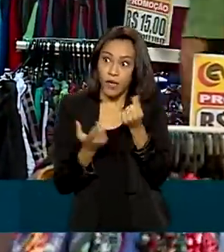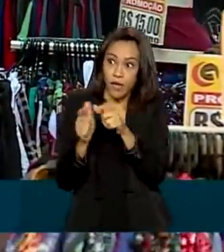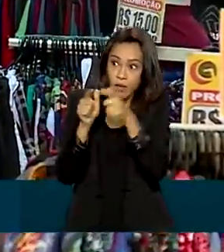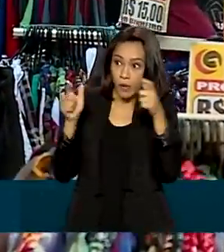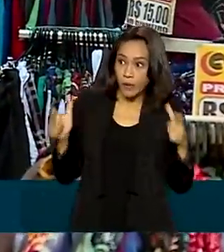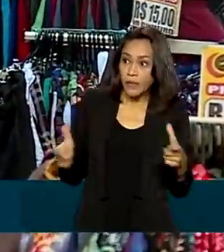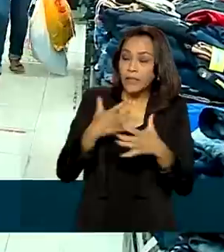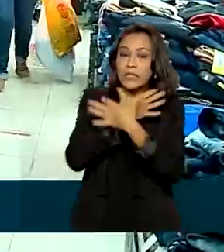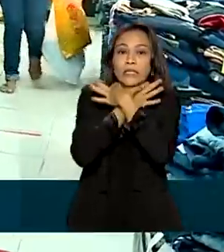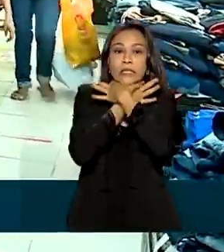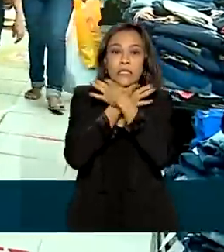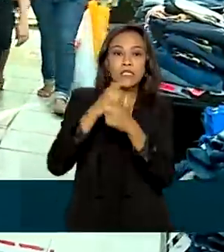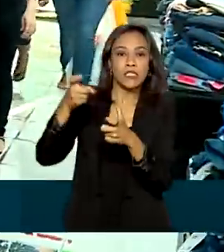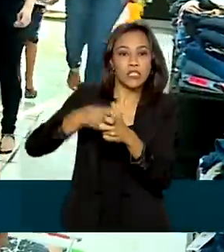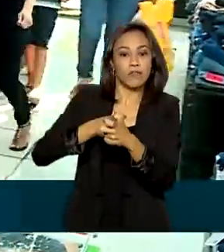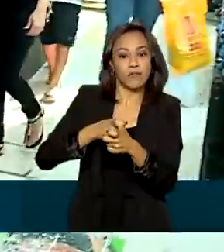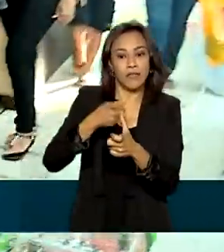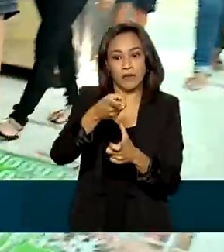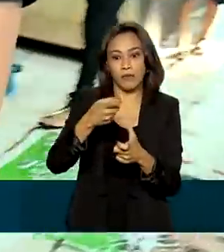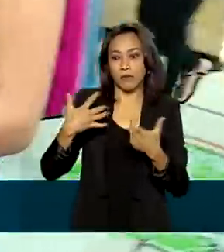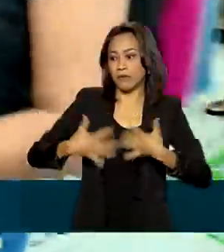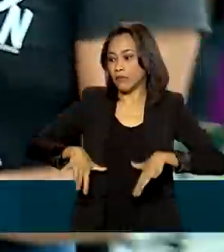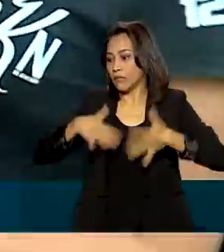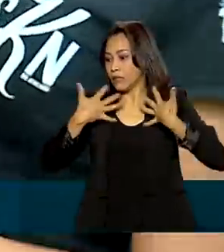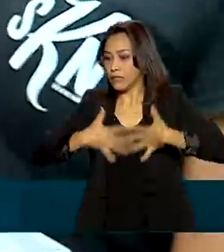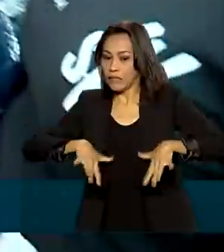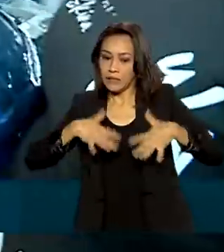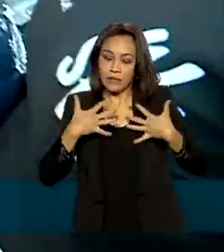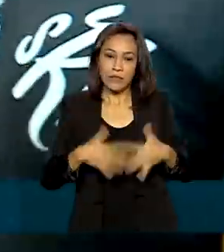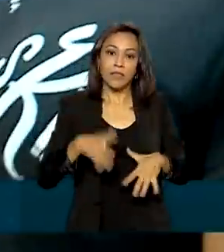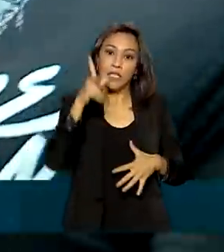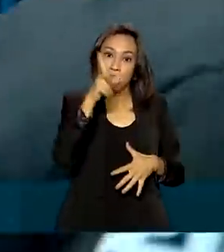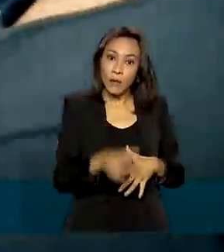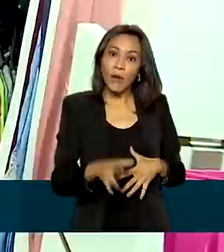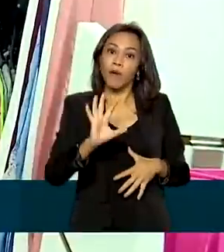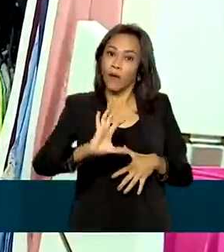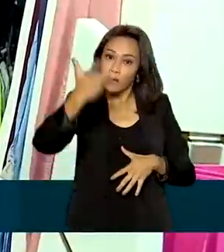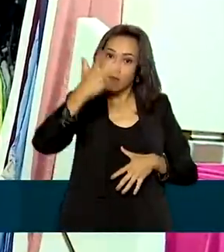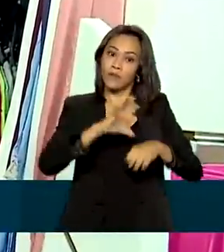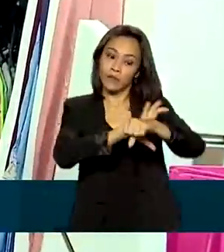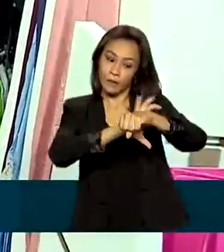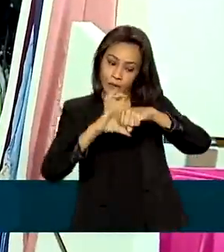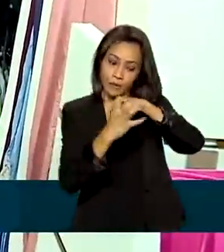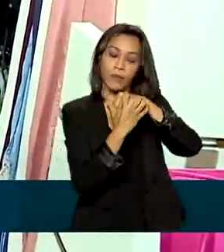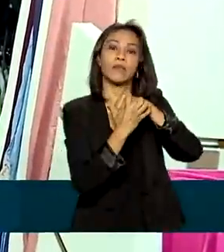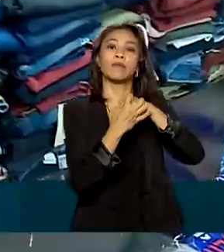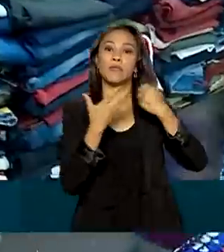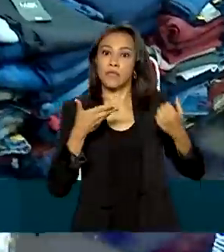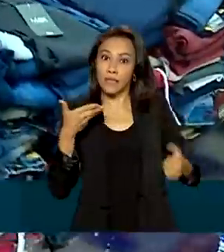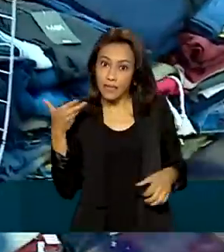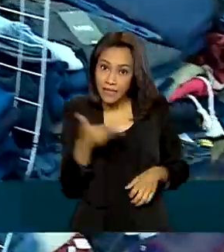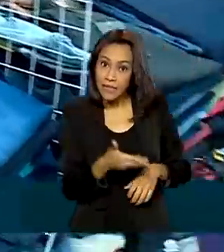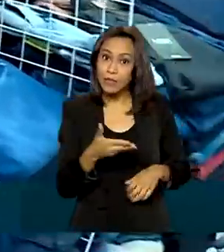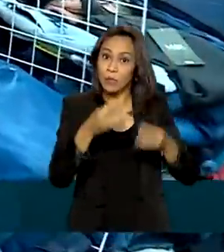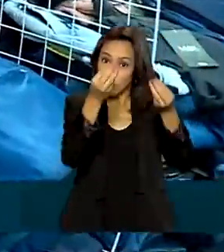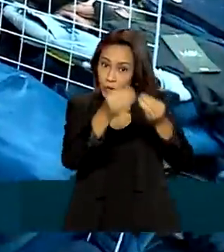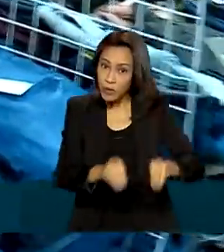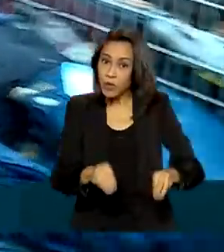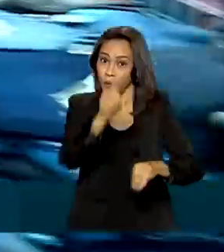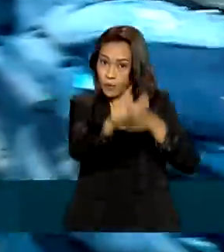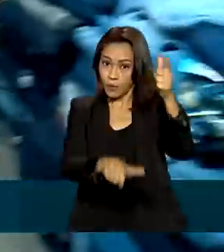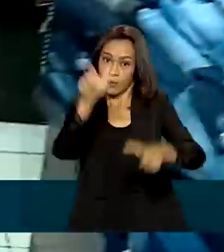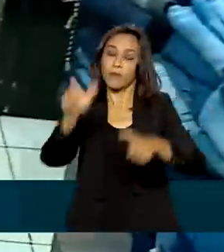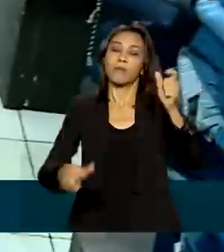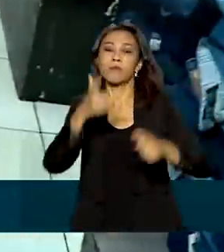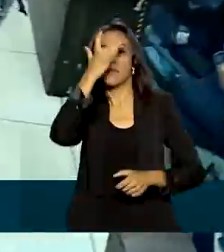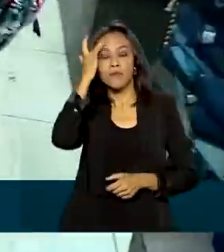super endividados quando pegos desprevenidos, como ocorreu na pandemia. Cenário que, além de prejudicar o cidadão,